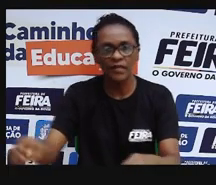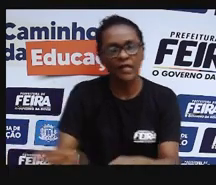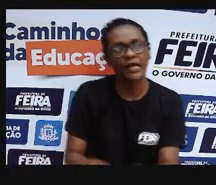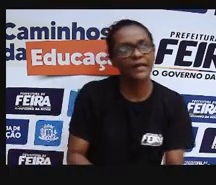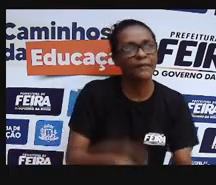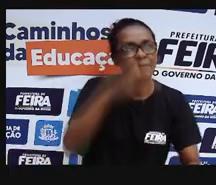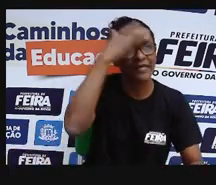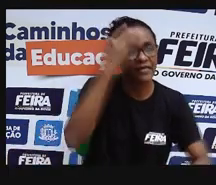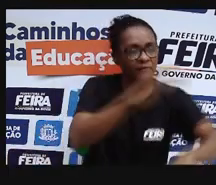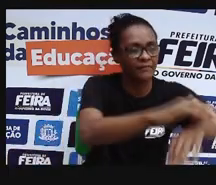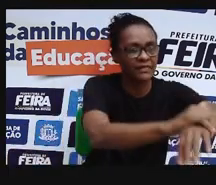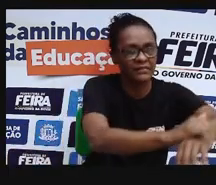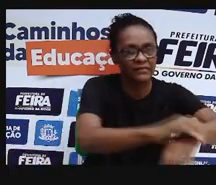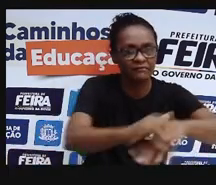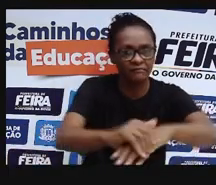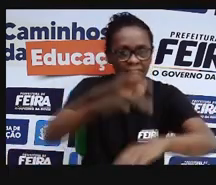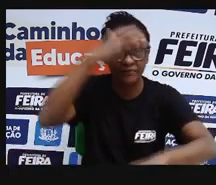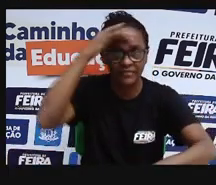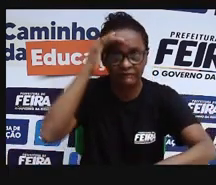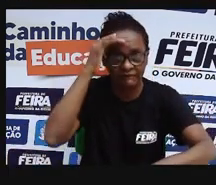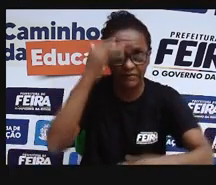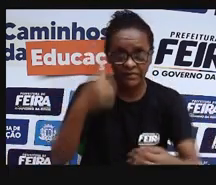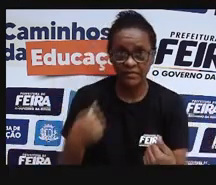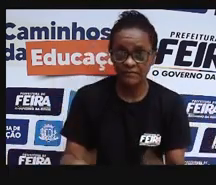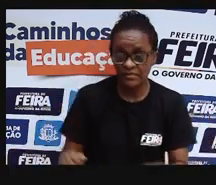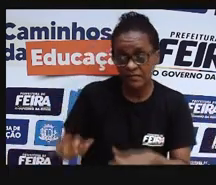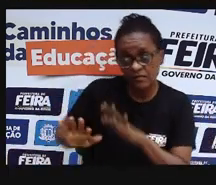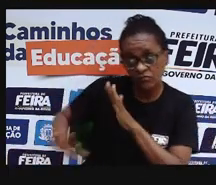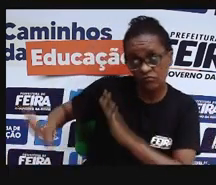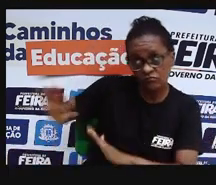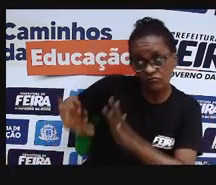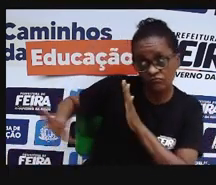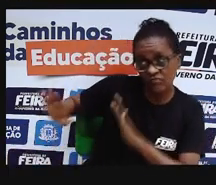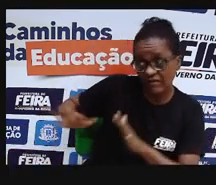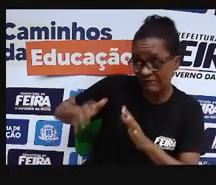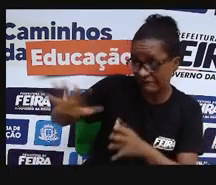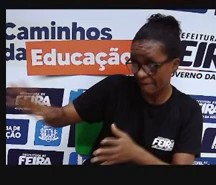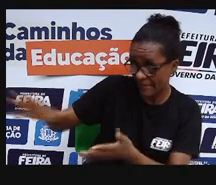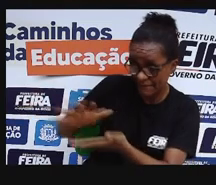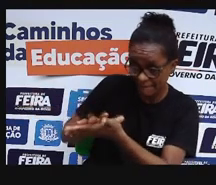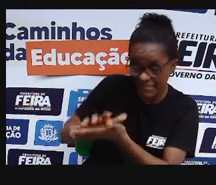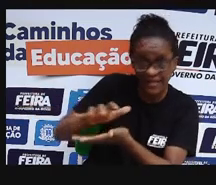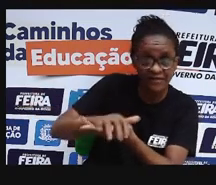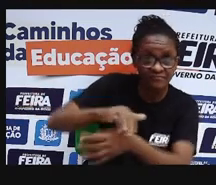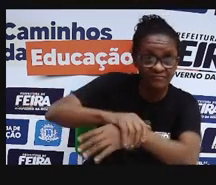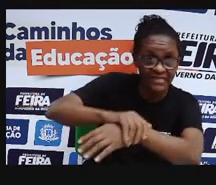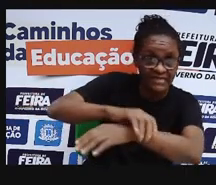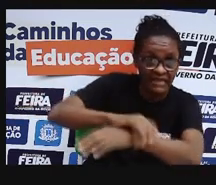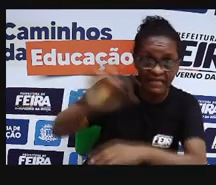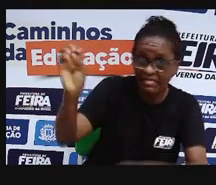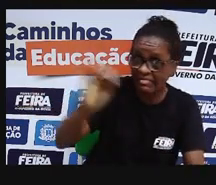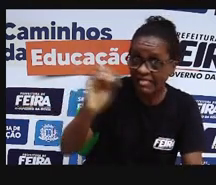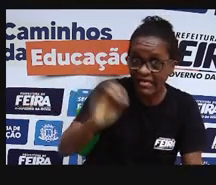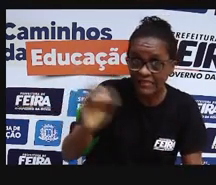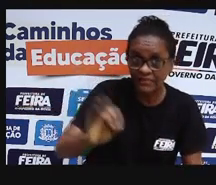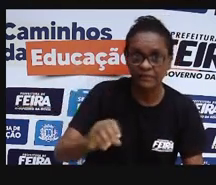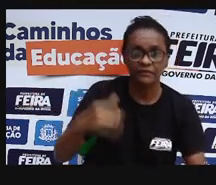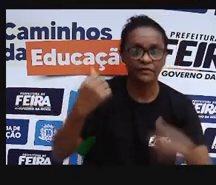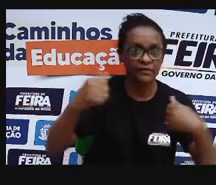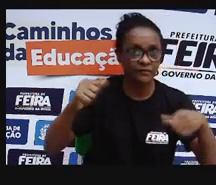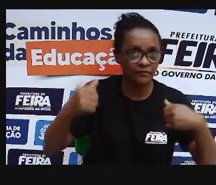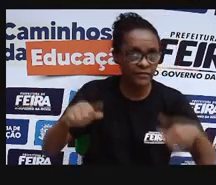quanto menos exposição a gente der ao outro, né? E for exposto do vírus, melhor, né?